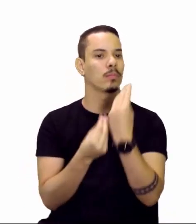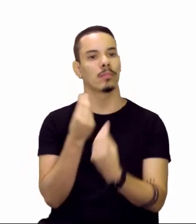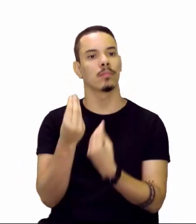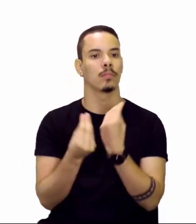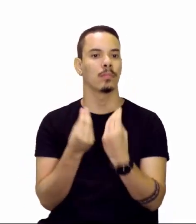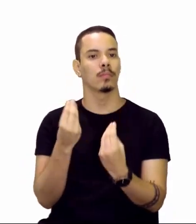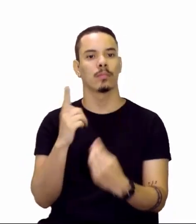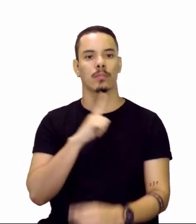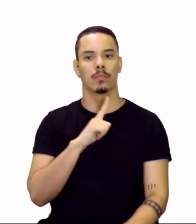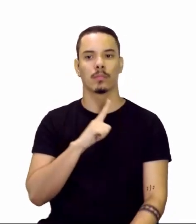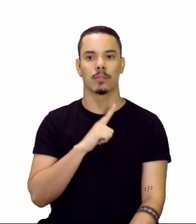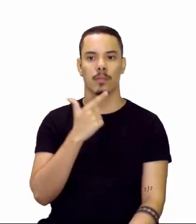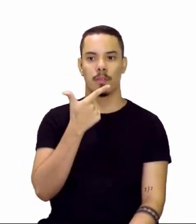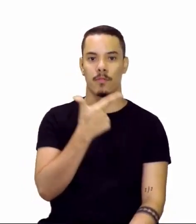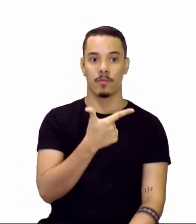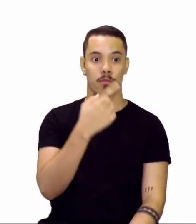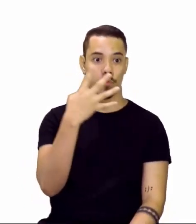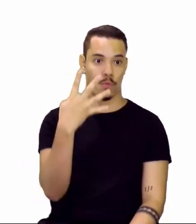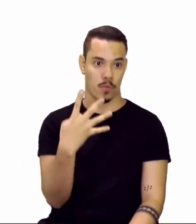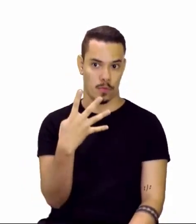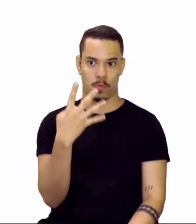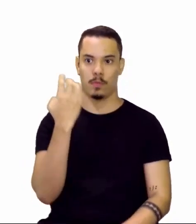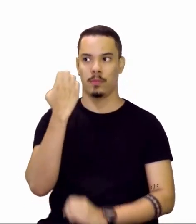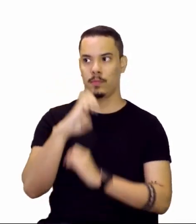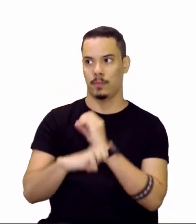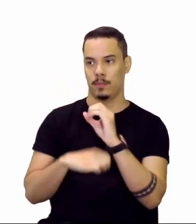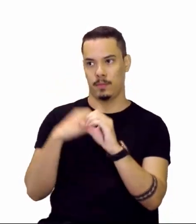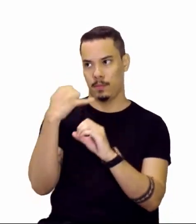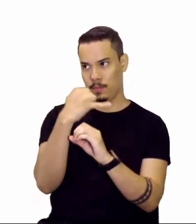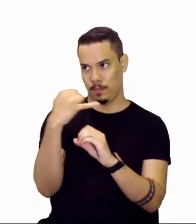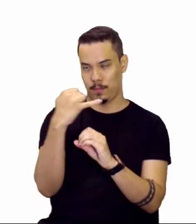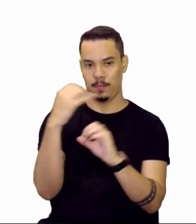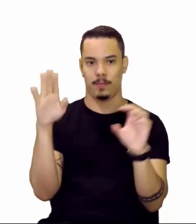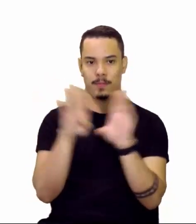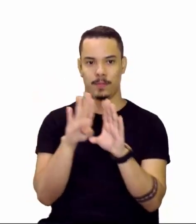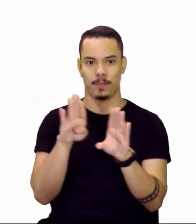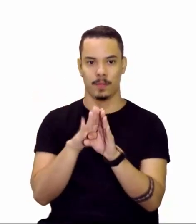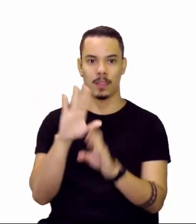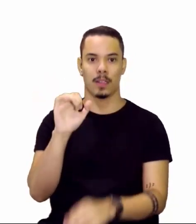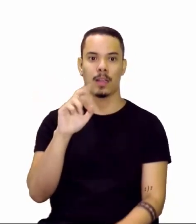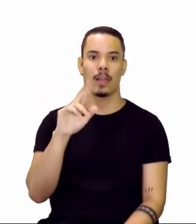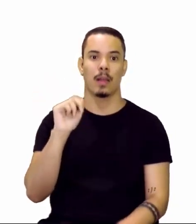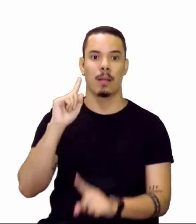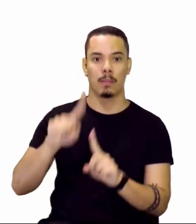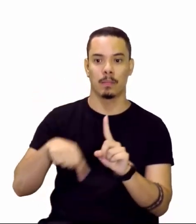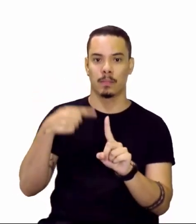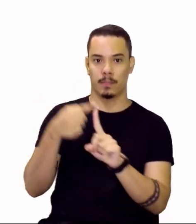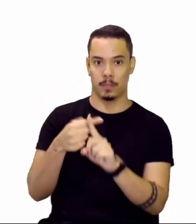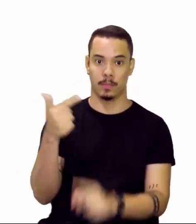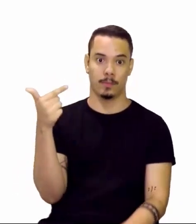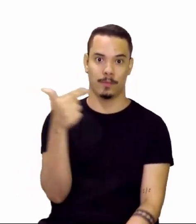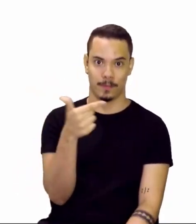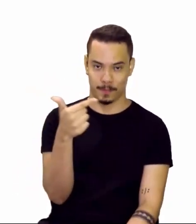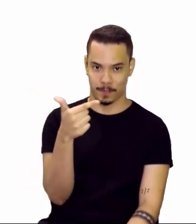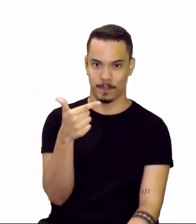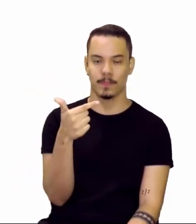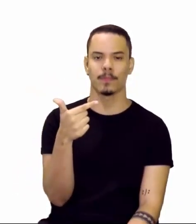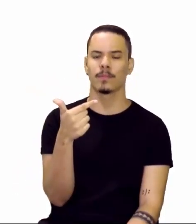apresenta 24 elétrons e carga mais 2.